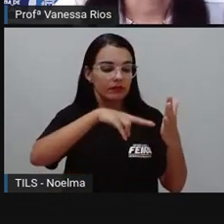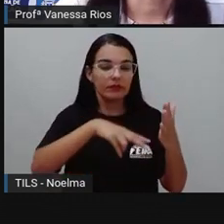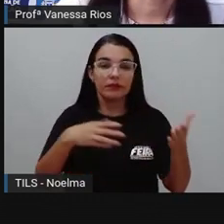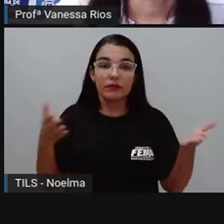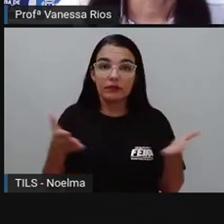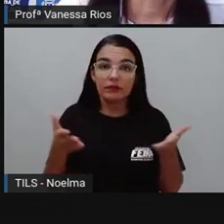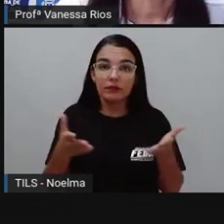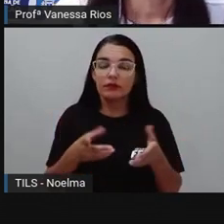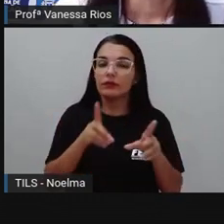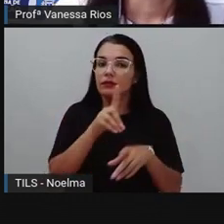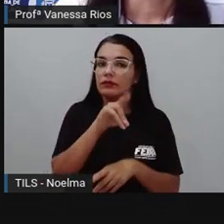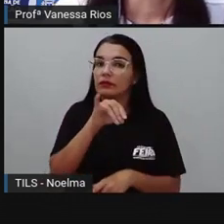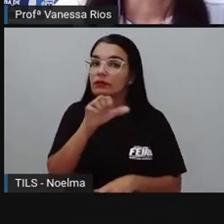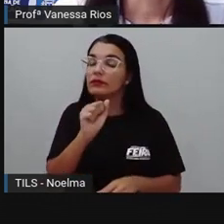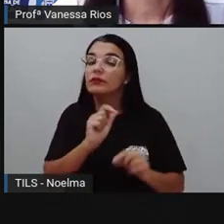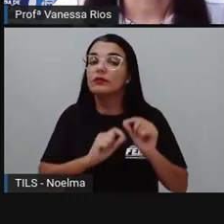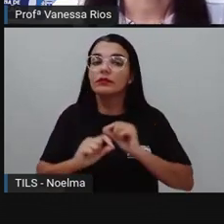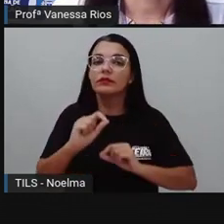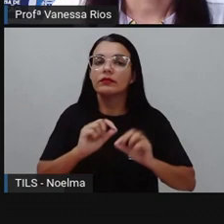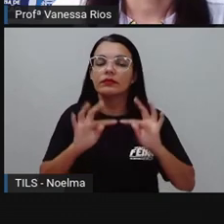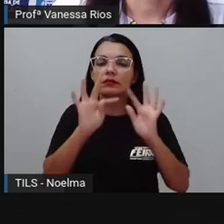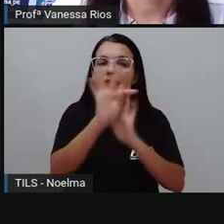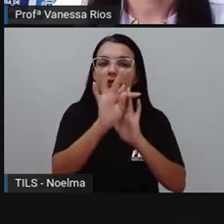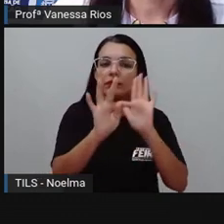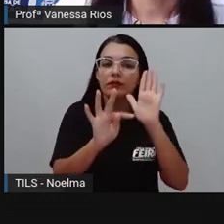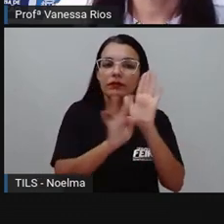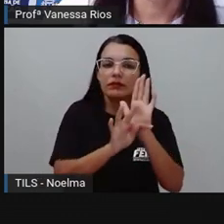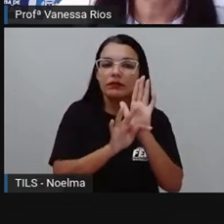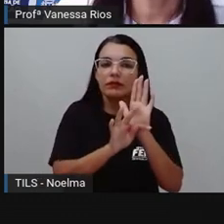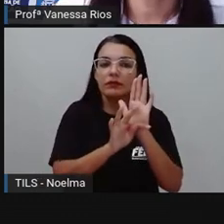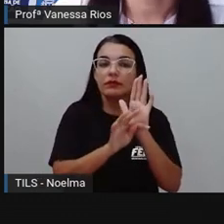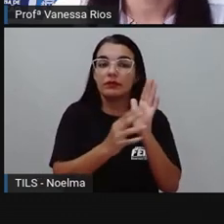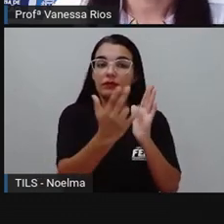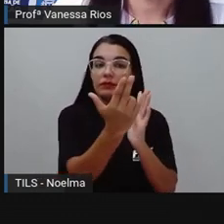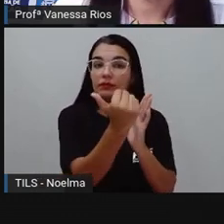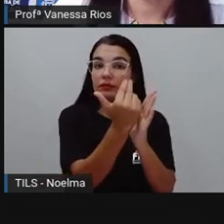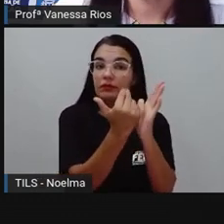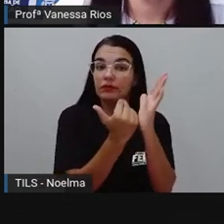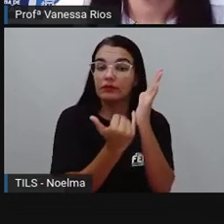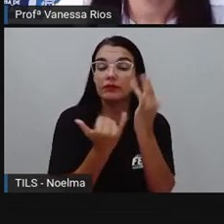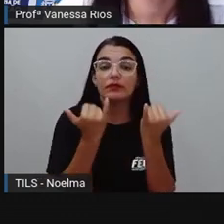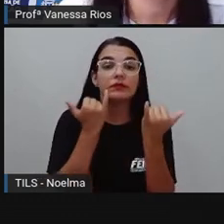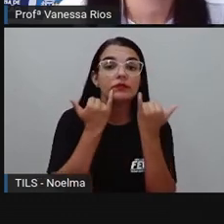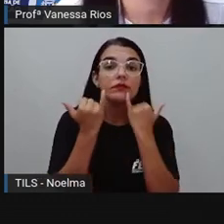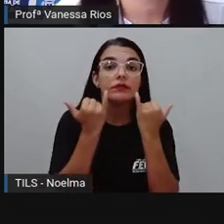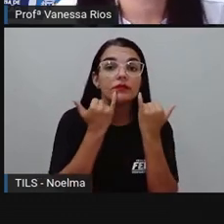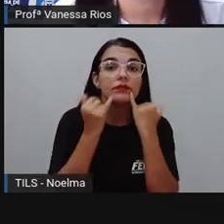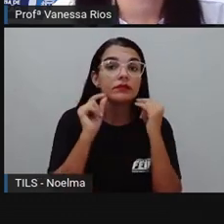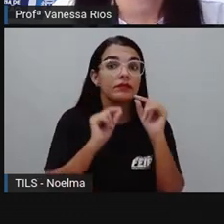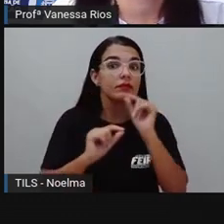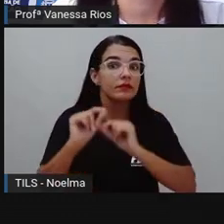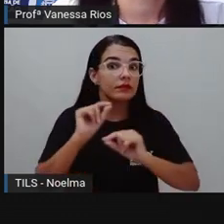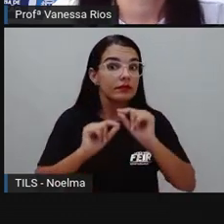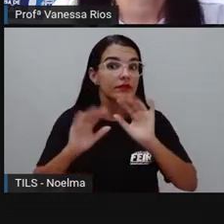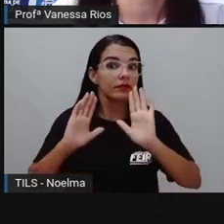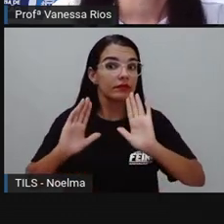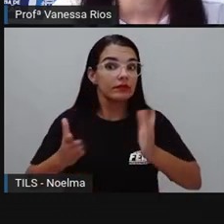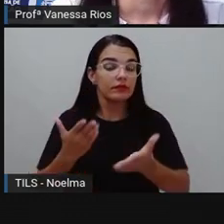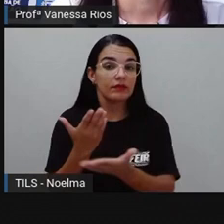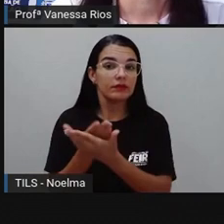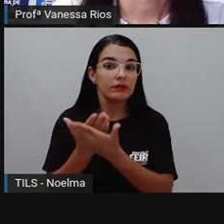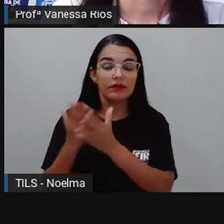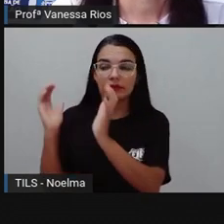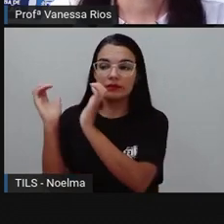esse texto aqui, que é um texto aí infográfico, né, porque traz, a gente já estudou sobre esse gênero textual também,